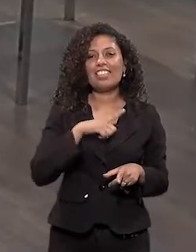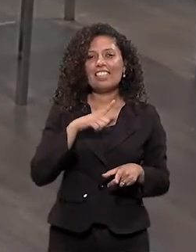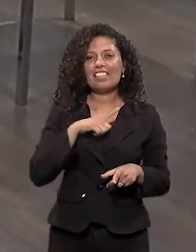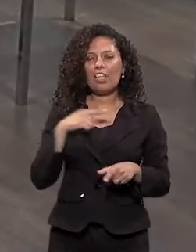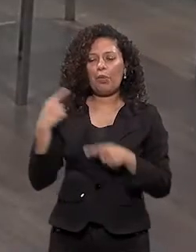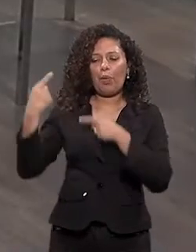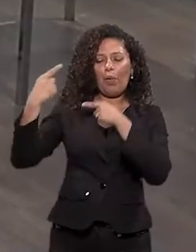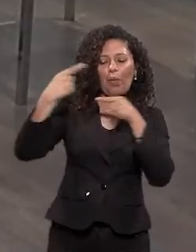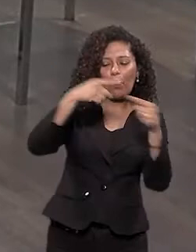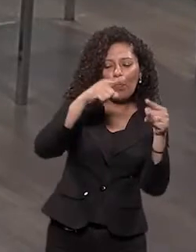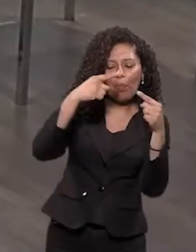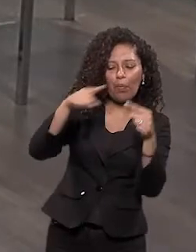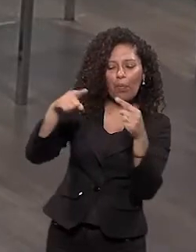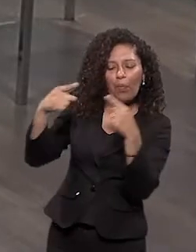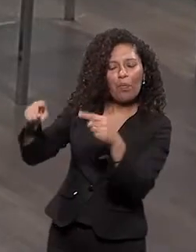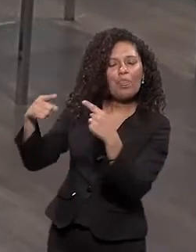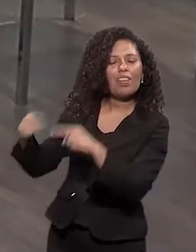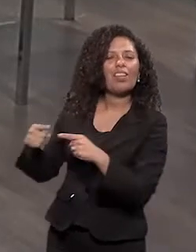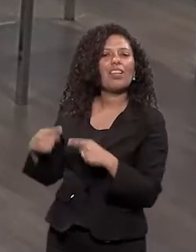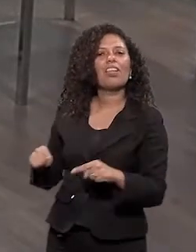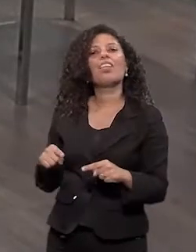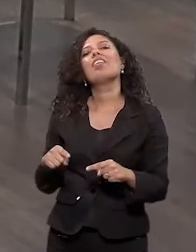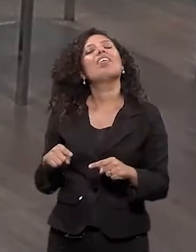atacar os seus predadores